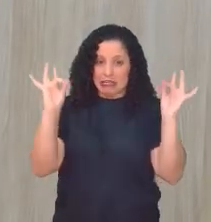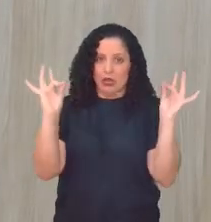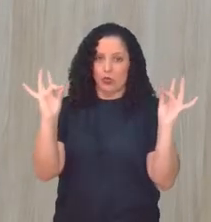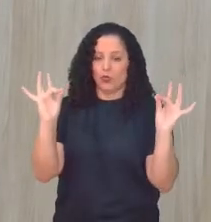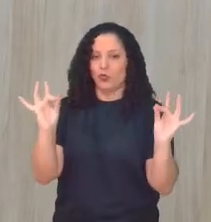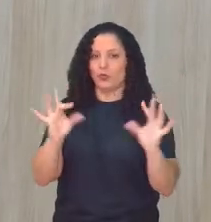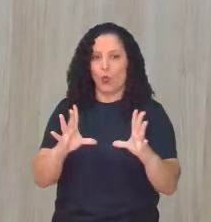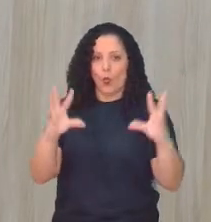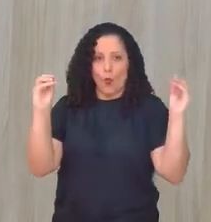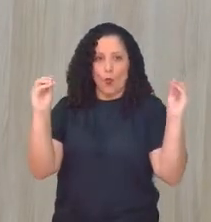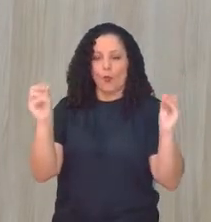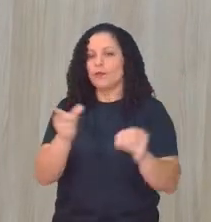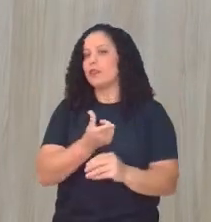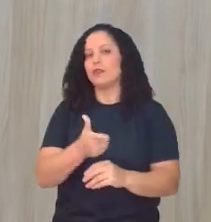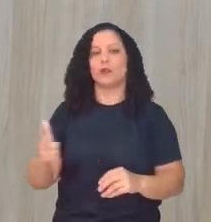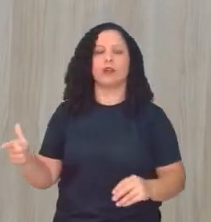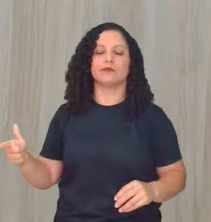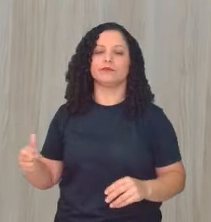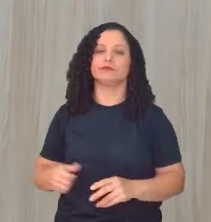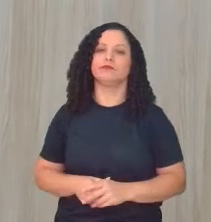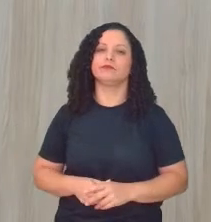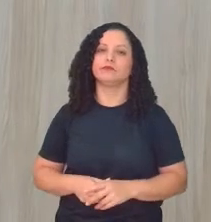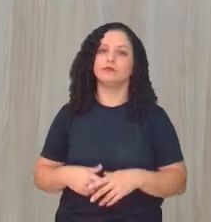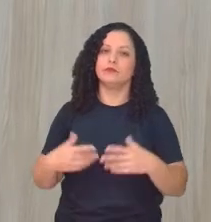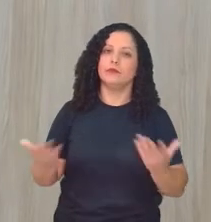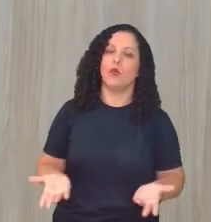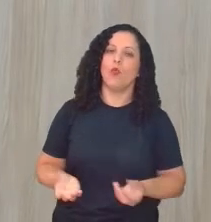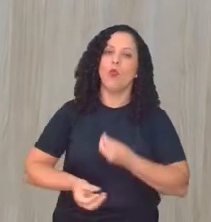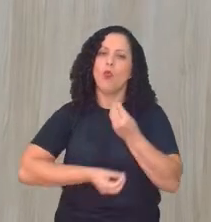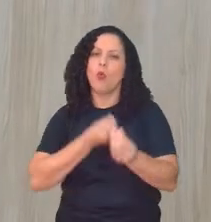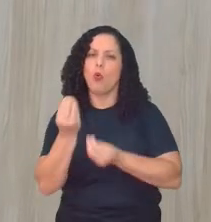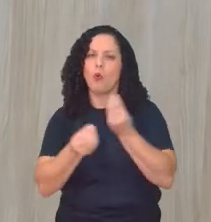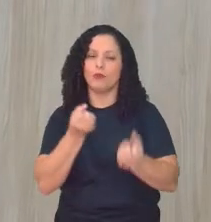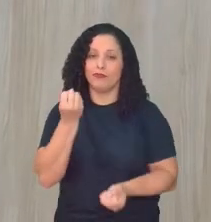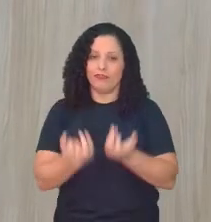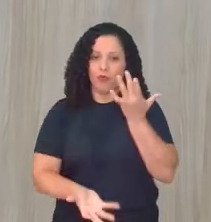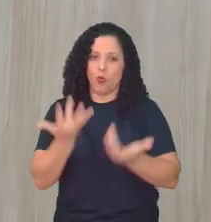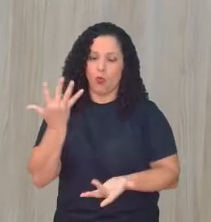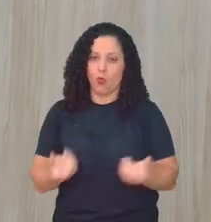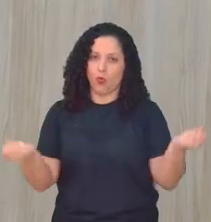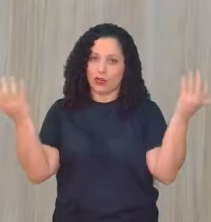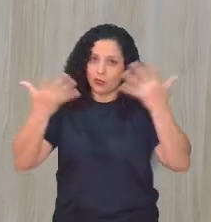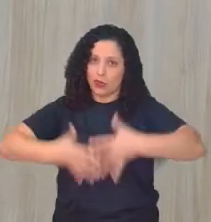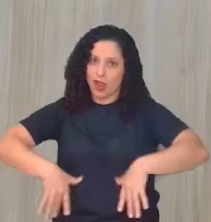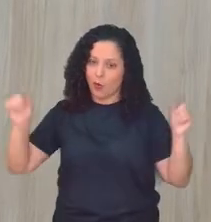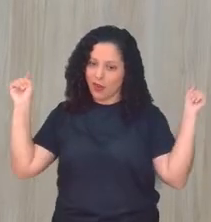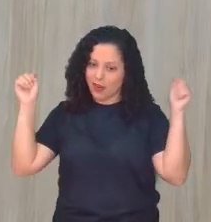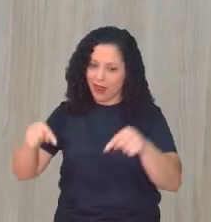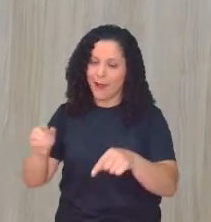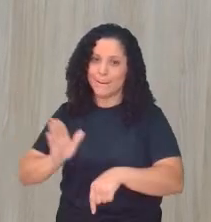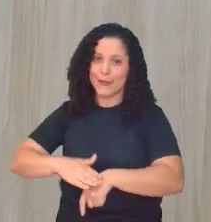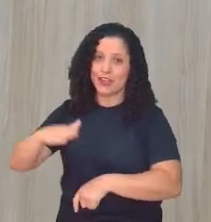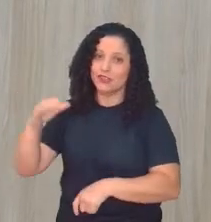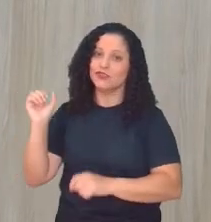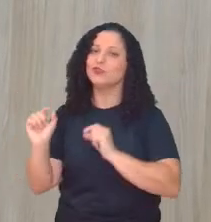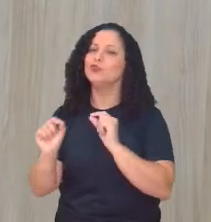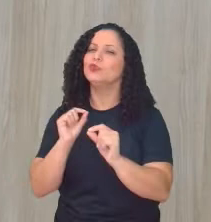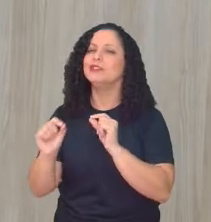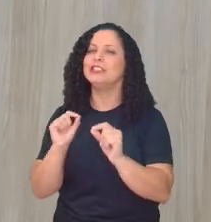acontece no cerrado. Então, as condições para uma queimada natural, elas são bem mais,